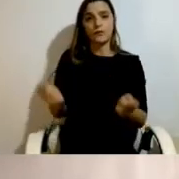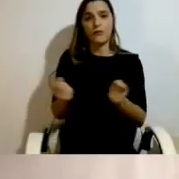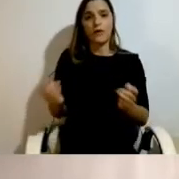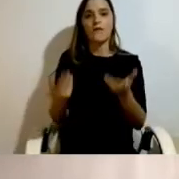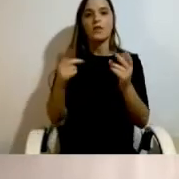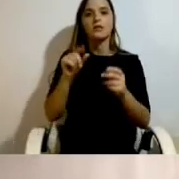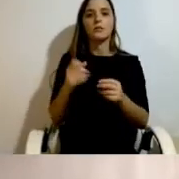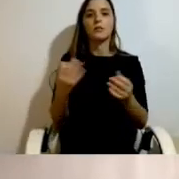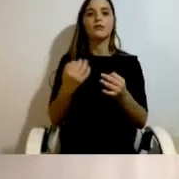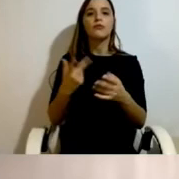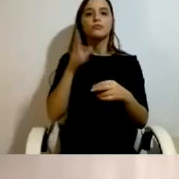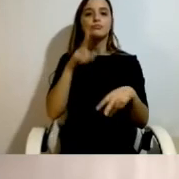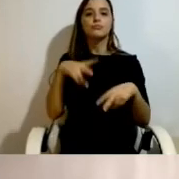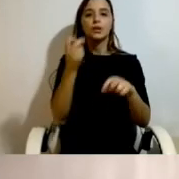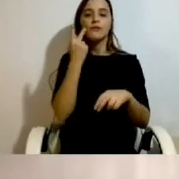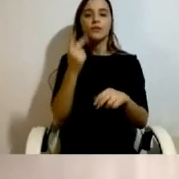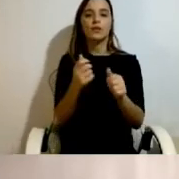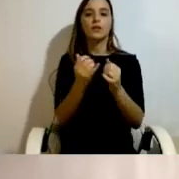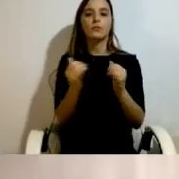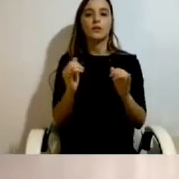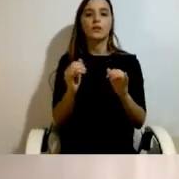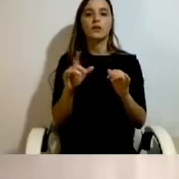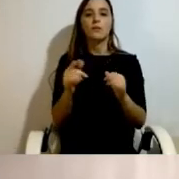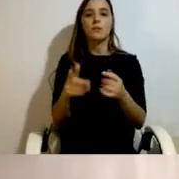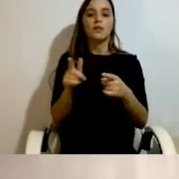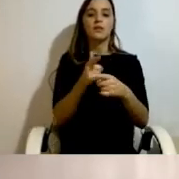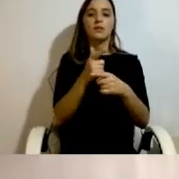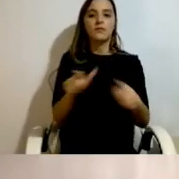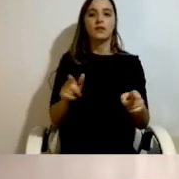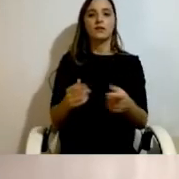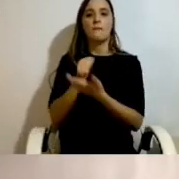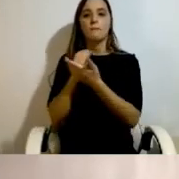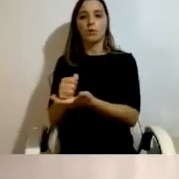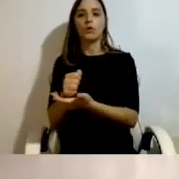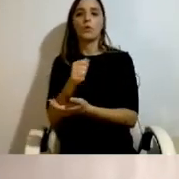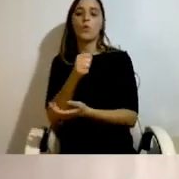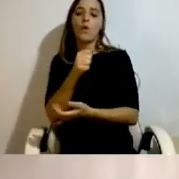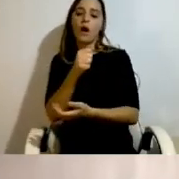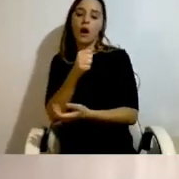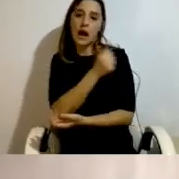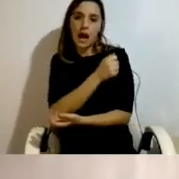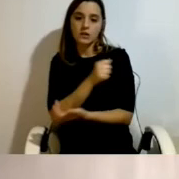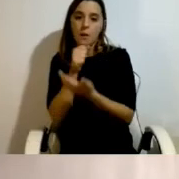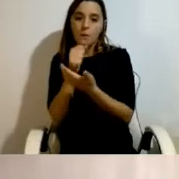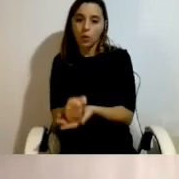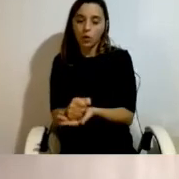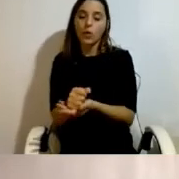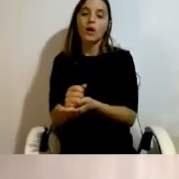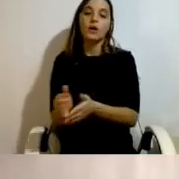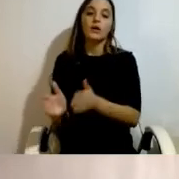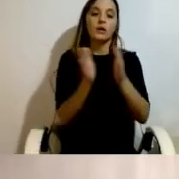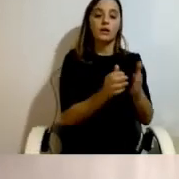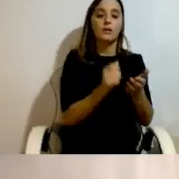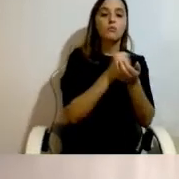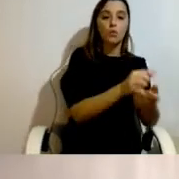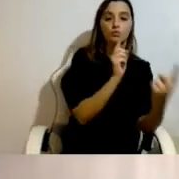pessoal. Isto é extremamente importante para uma assistente pessoal perceber esta diferença para